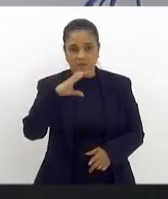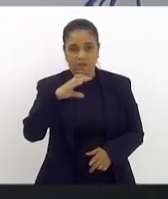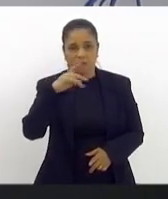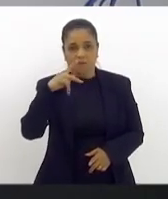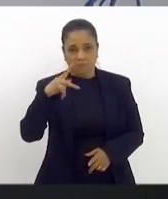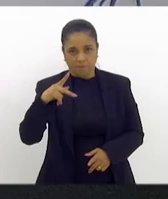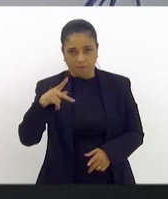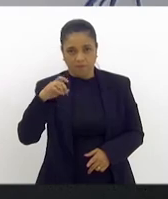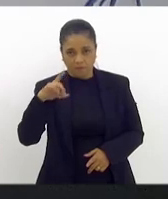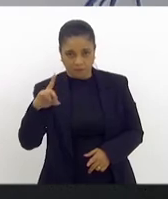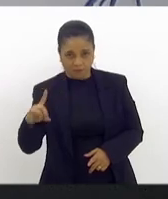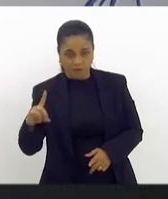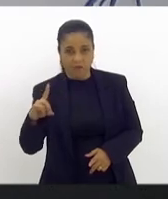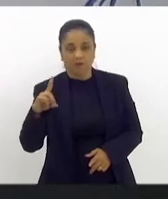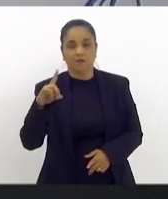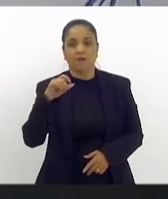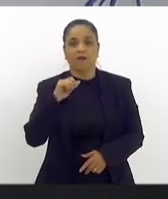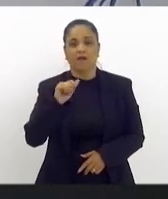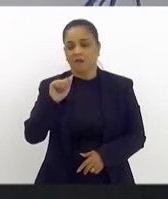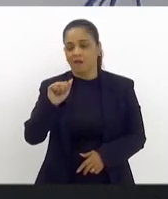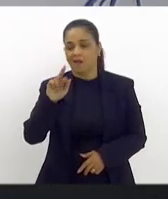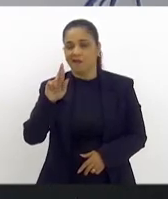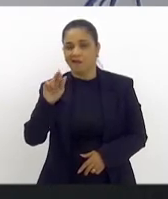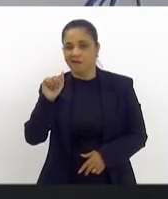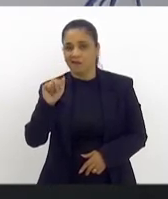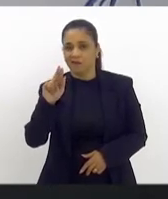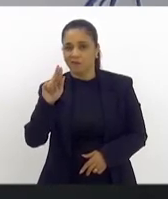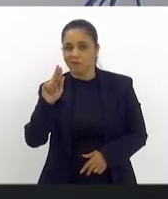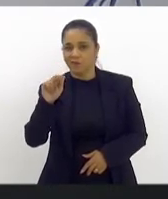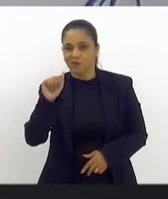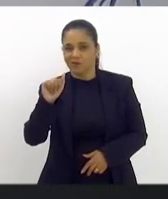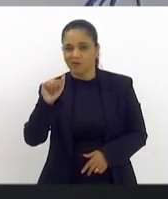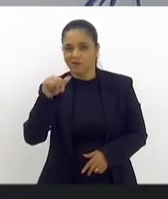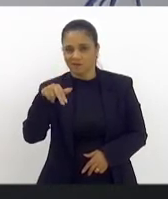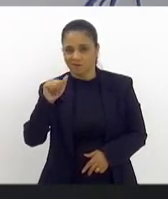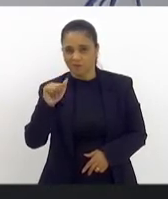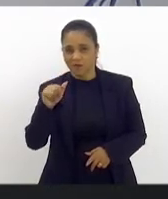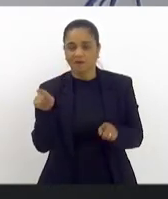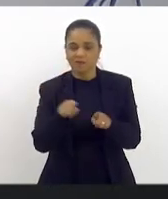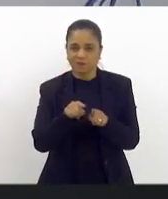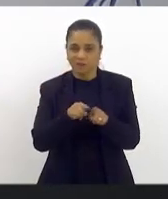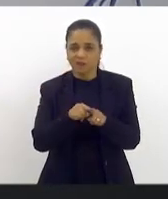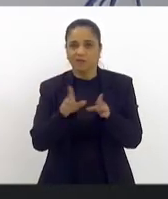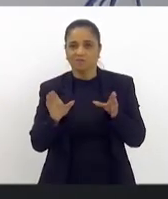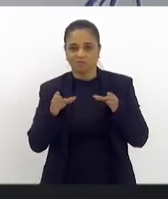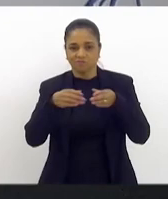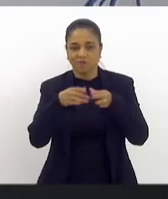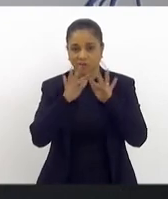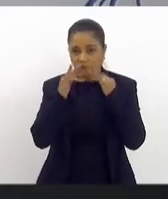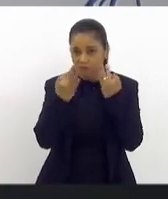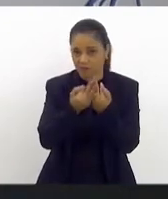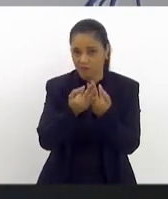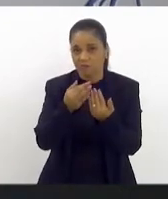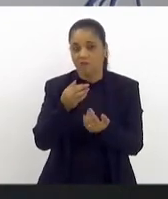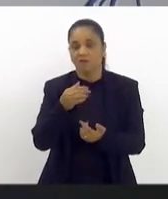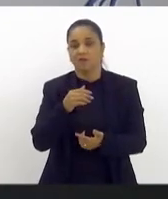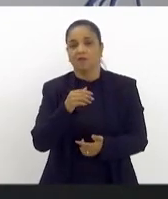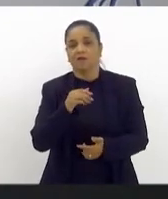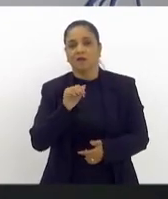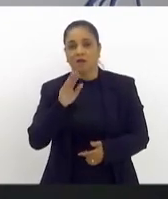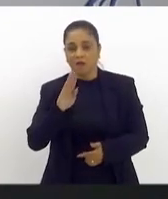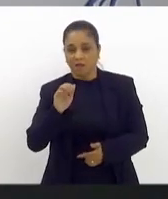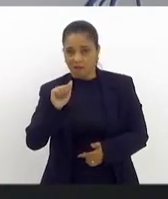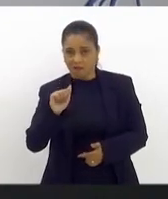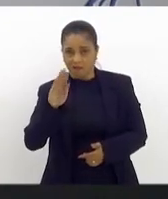e faço parte da Comissão de Direitos dos Autistas e Seus Familiares da OAB Rio. E sou mãe de autista,